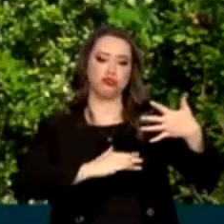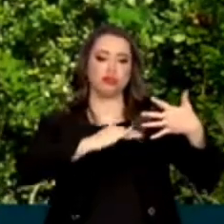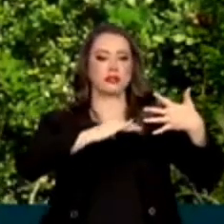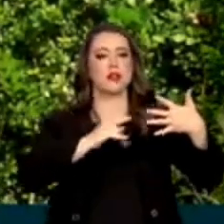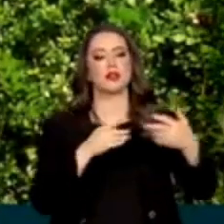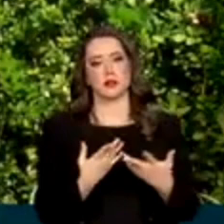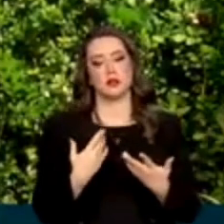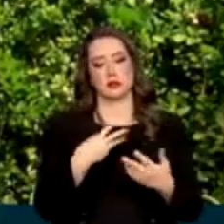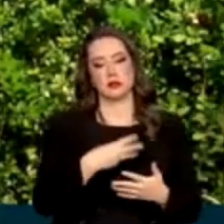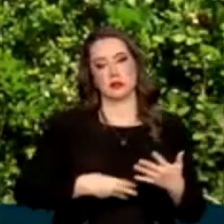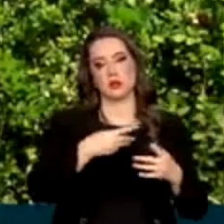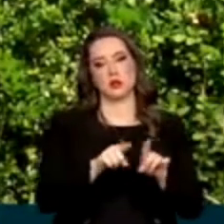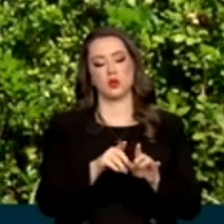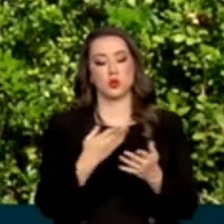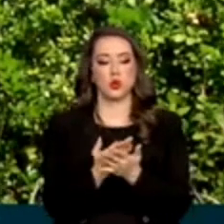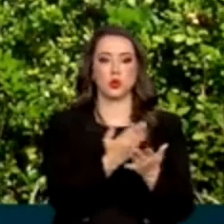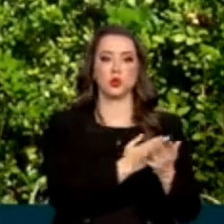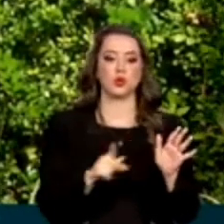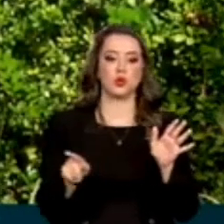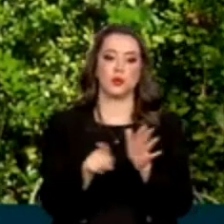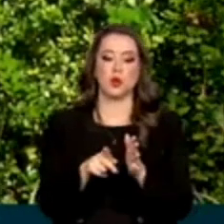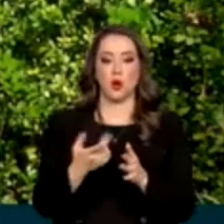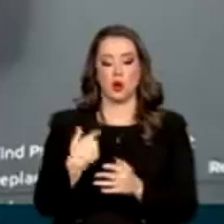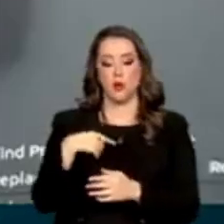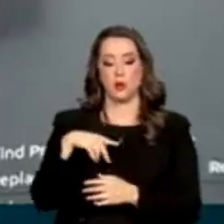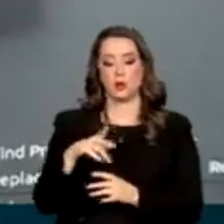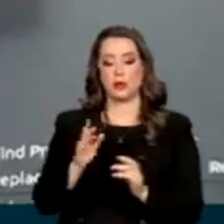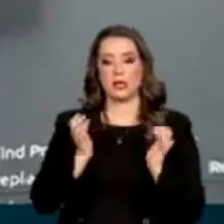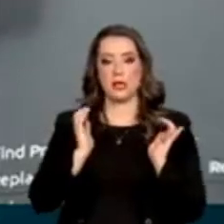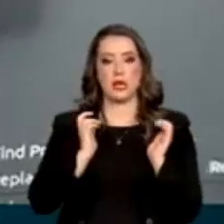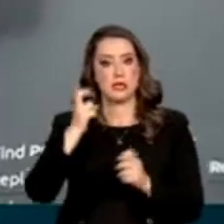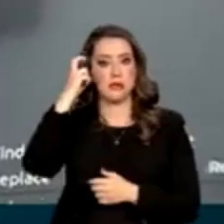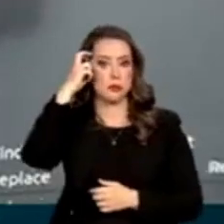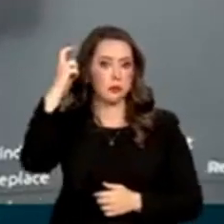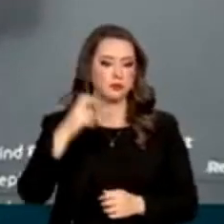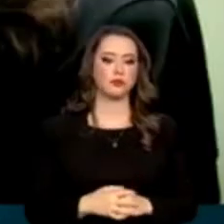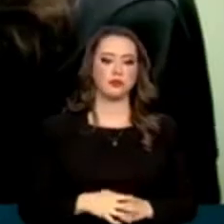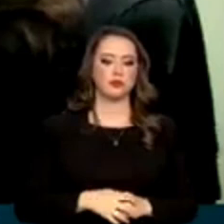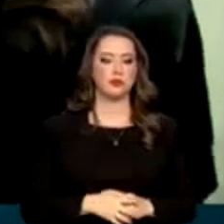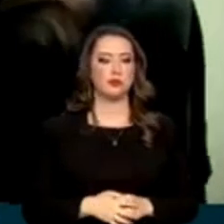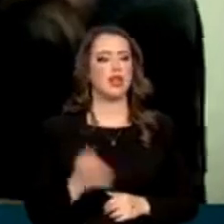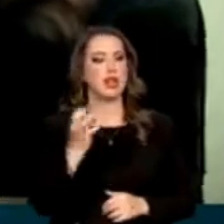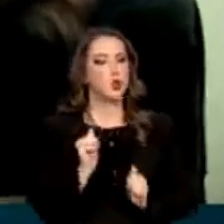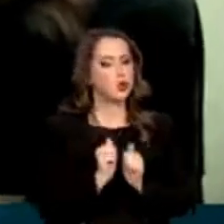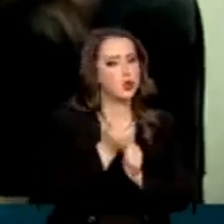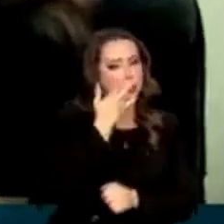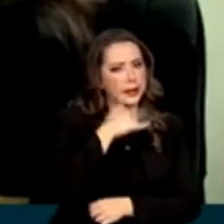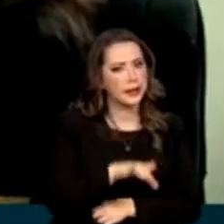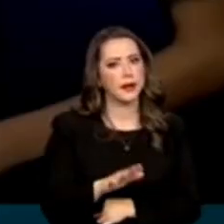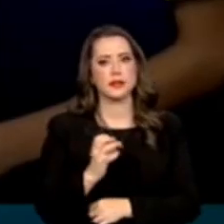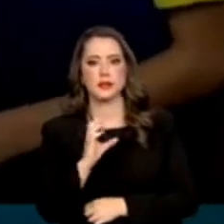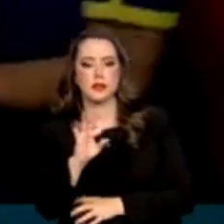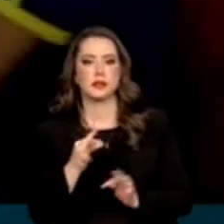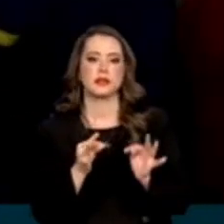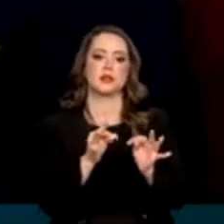Organização Mundial da Propriedade Intelectual. Atrair o interesse de crianças para a Ciência e Tecnologia é uma